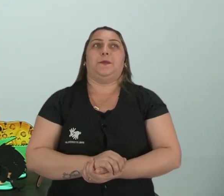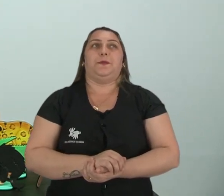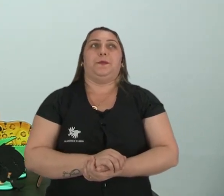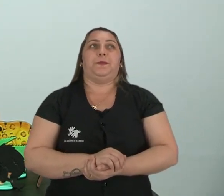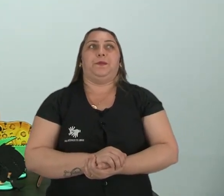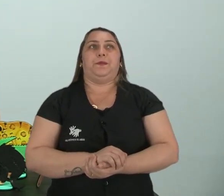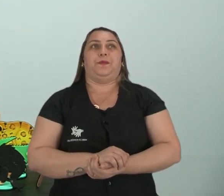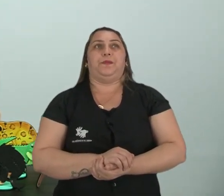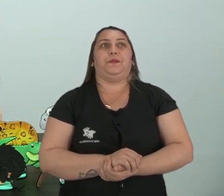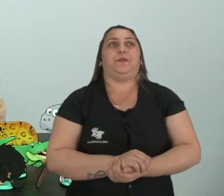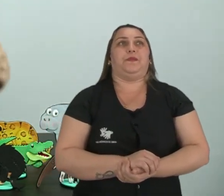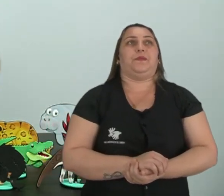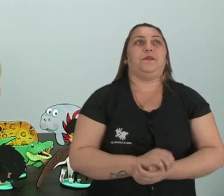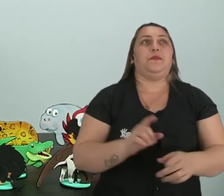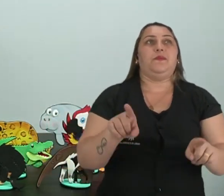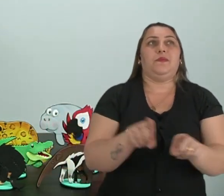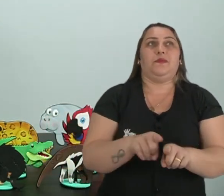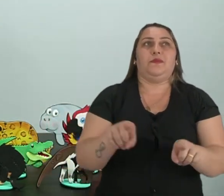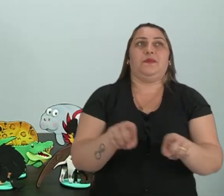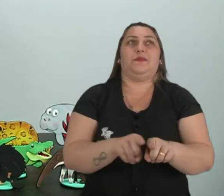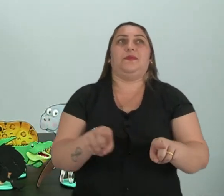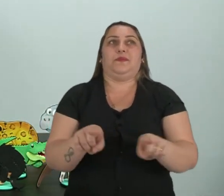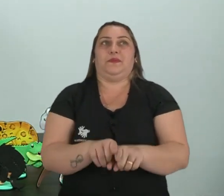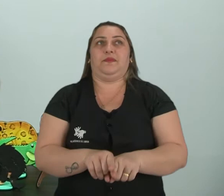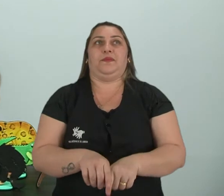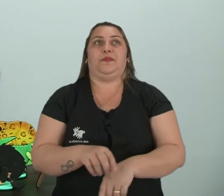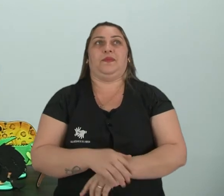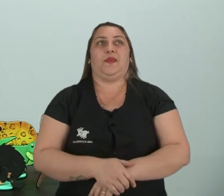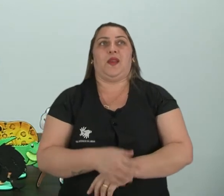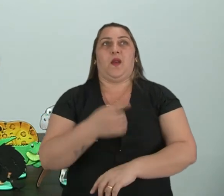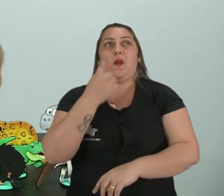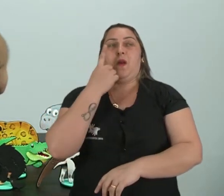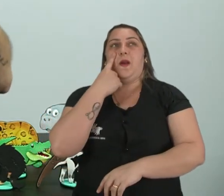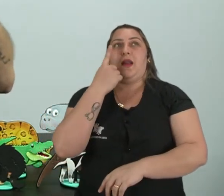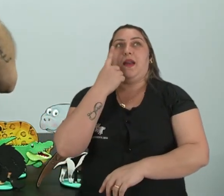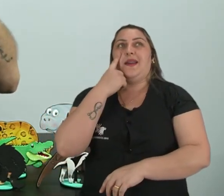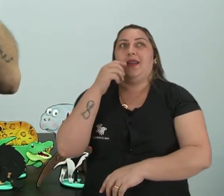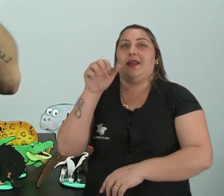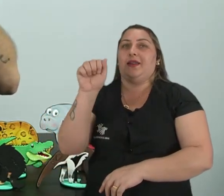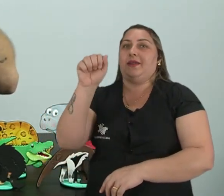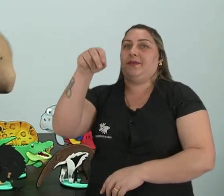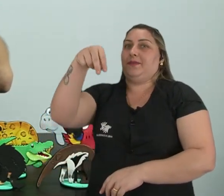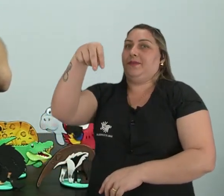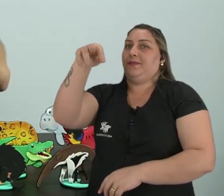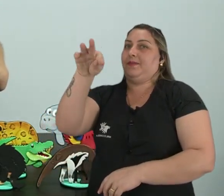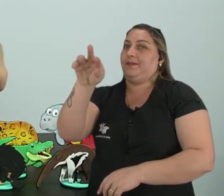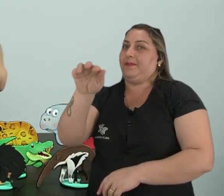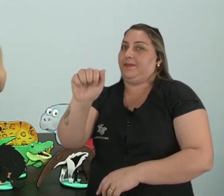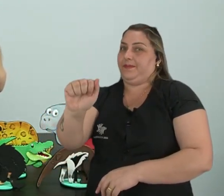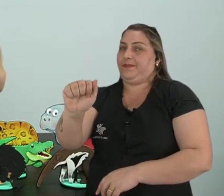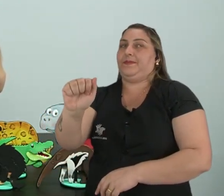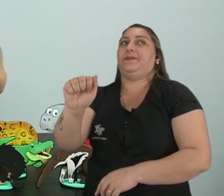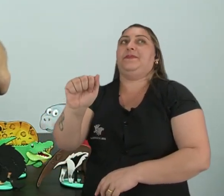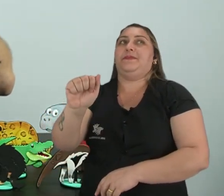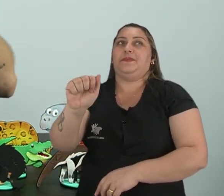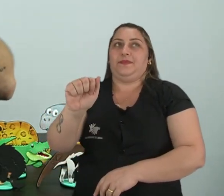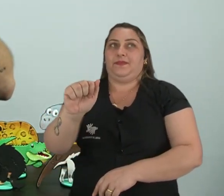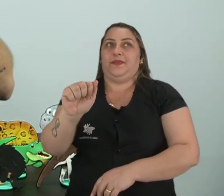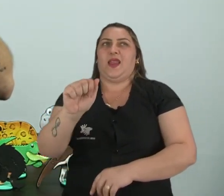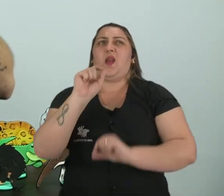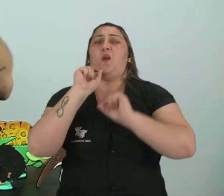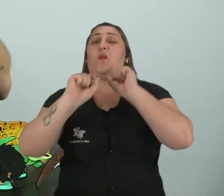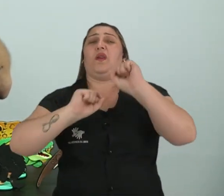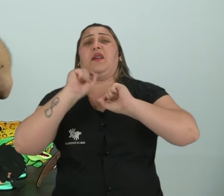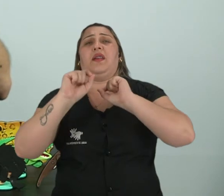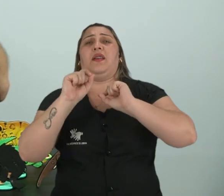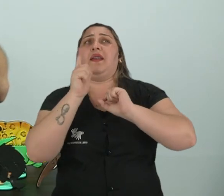E nós temos essa aqui também, que é um dos símbolos, né? Ó. A... Anta. A Anta é o